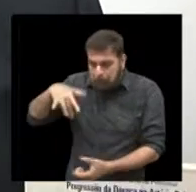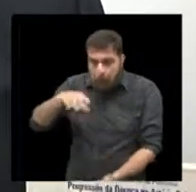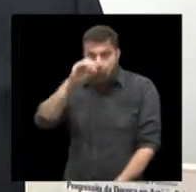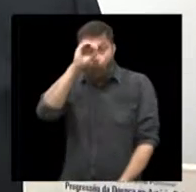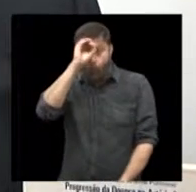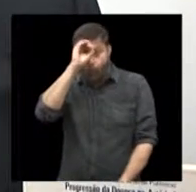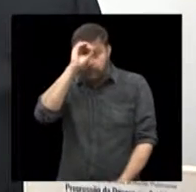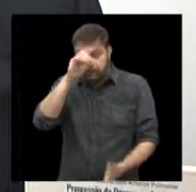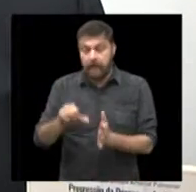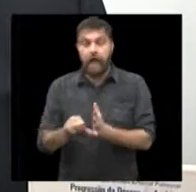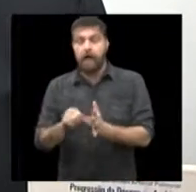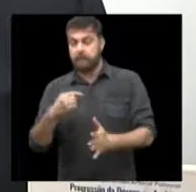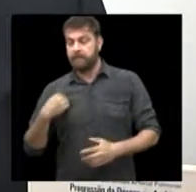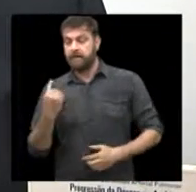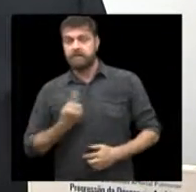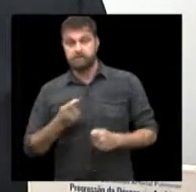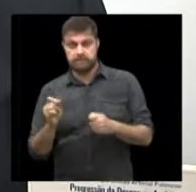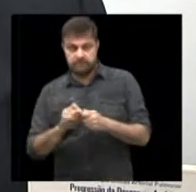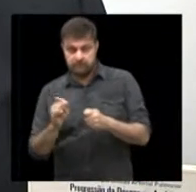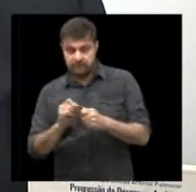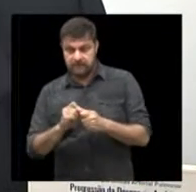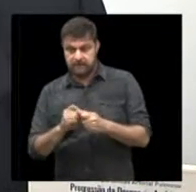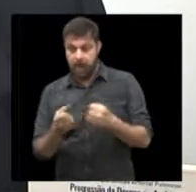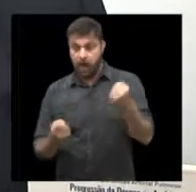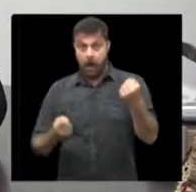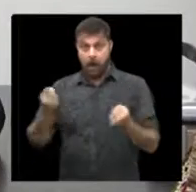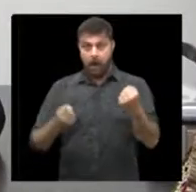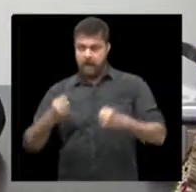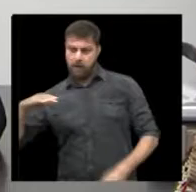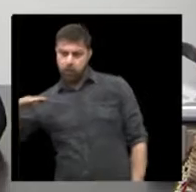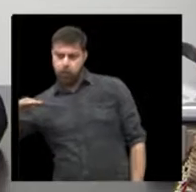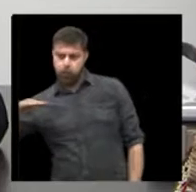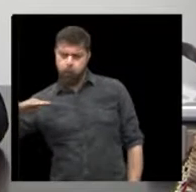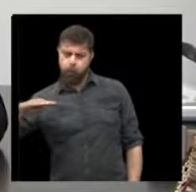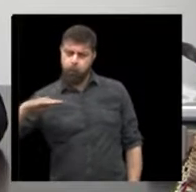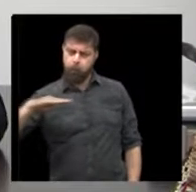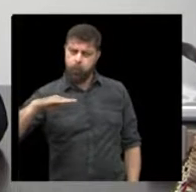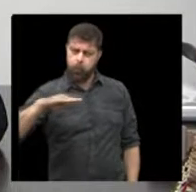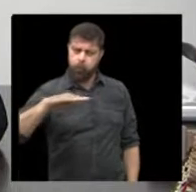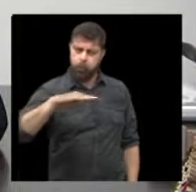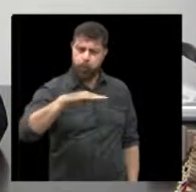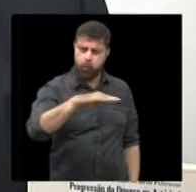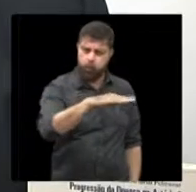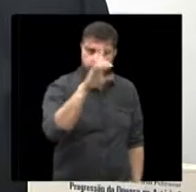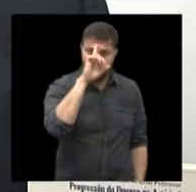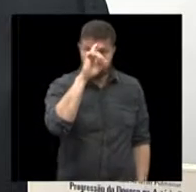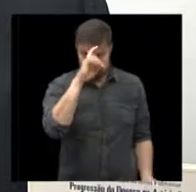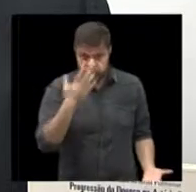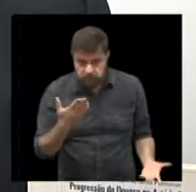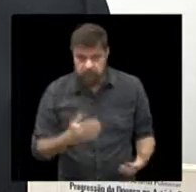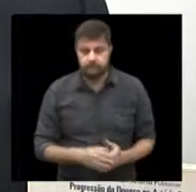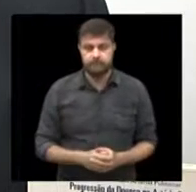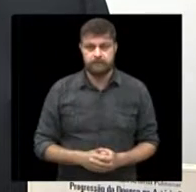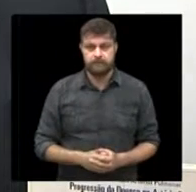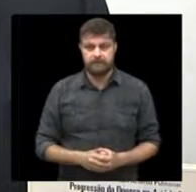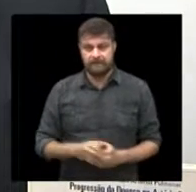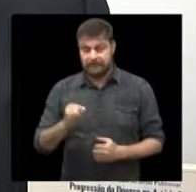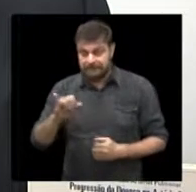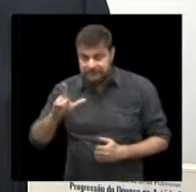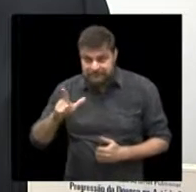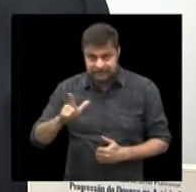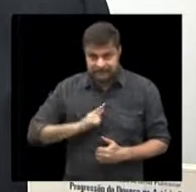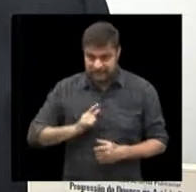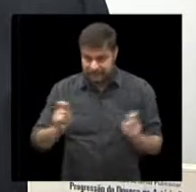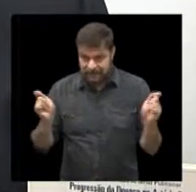conduta que normalmente nós fazemos, é pegar o carro e ir ao pronto-socorro, porque não tem outra forma. Se você tiver o